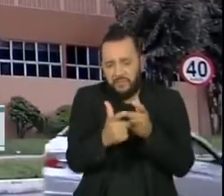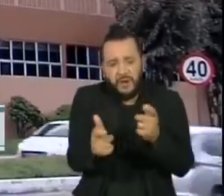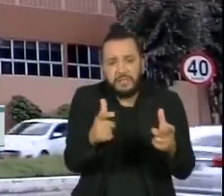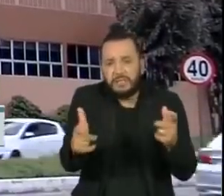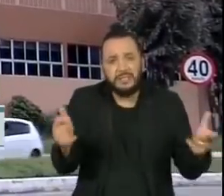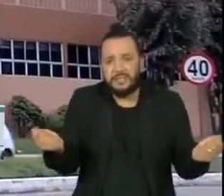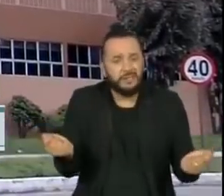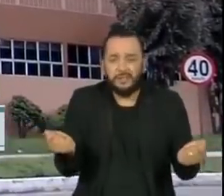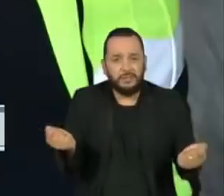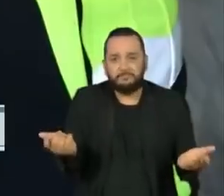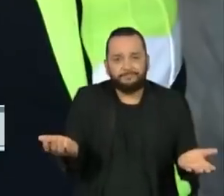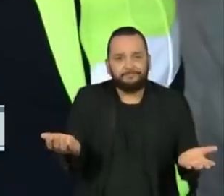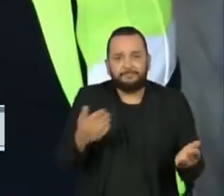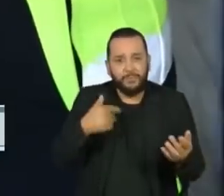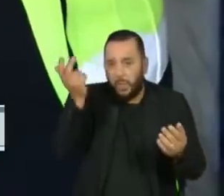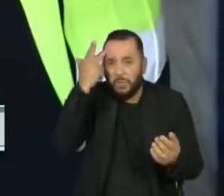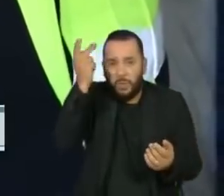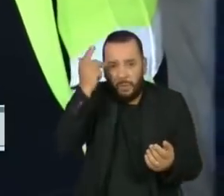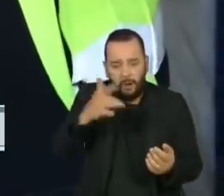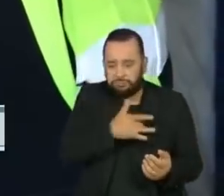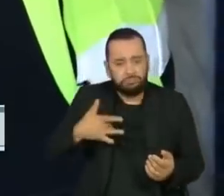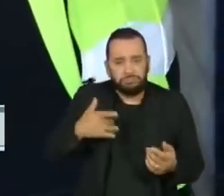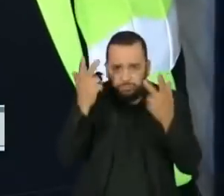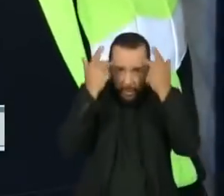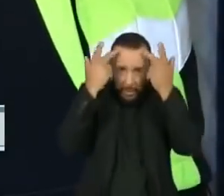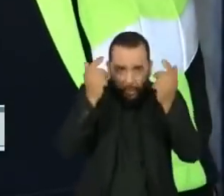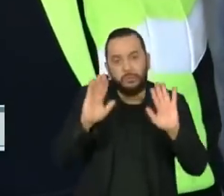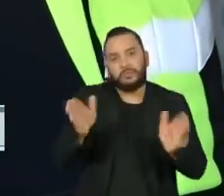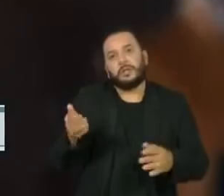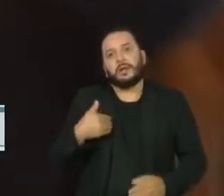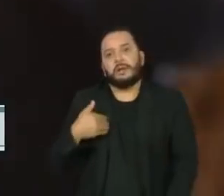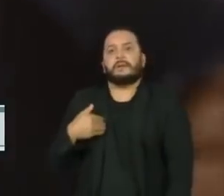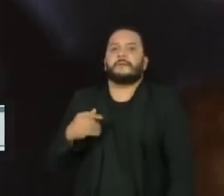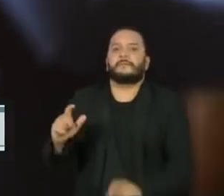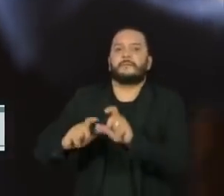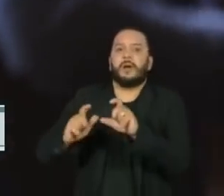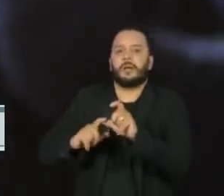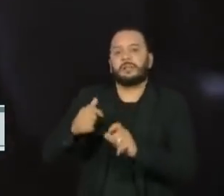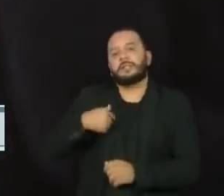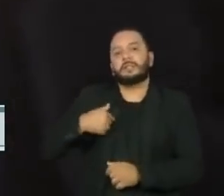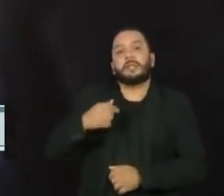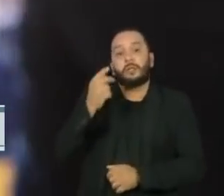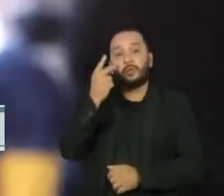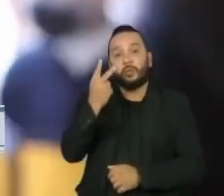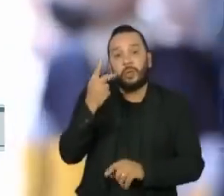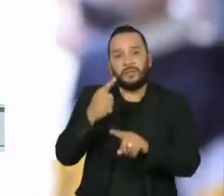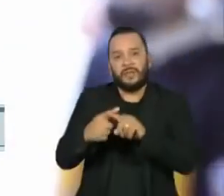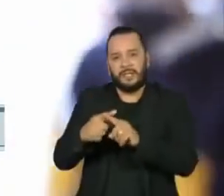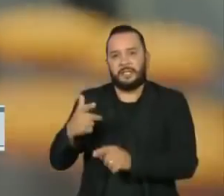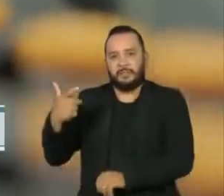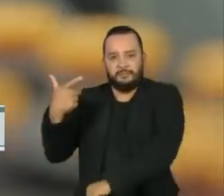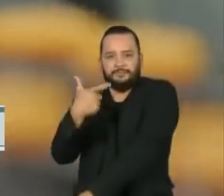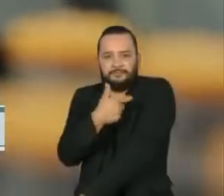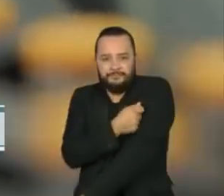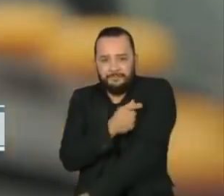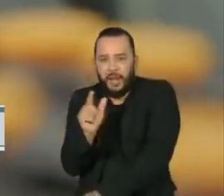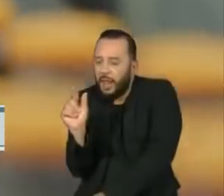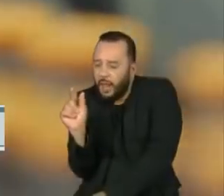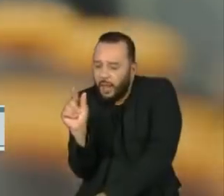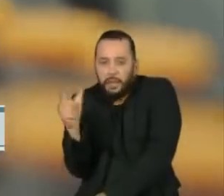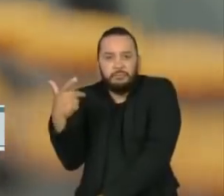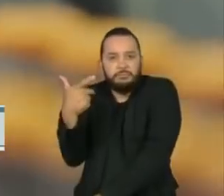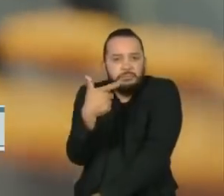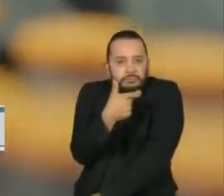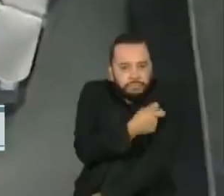vacina do laboratório Pfizer deve ser aplicada em duas doses de 10 microgramas, com intervalo de três semanas.